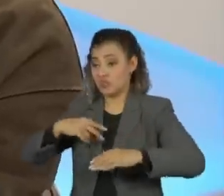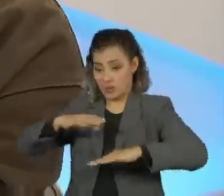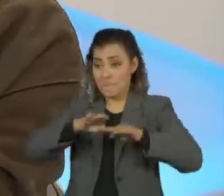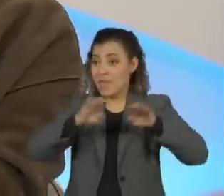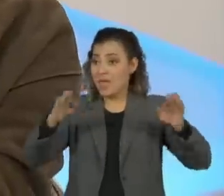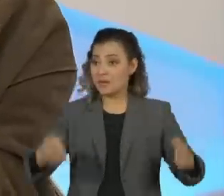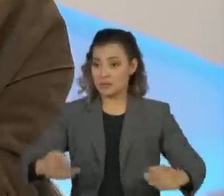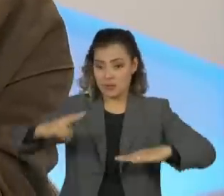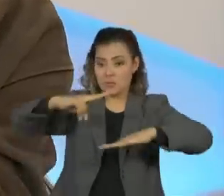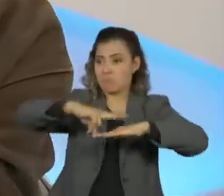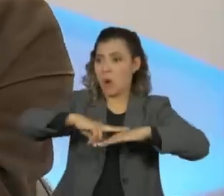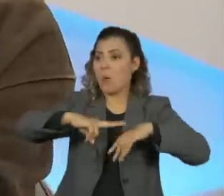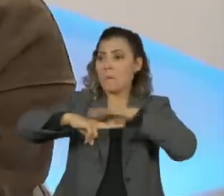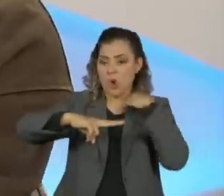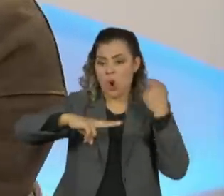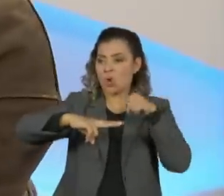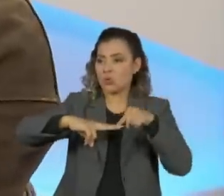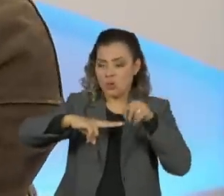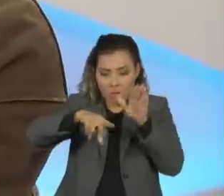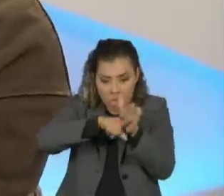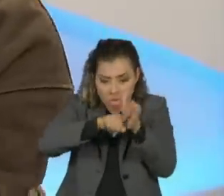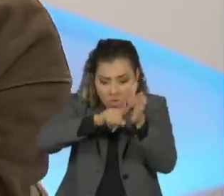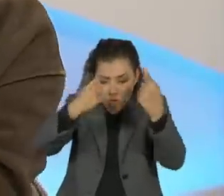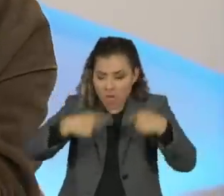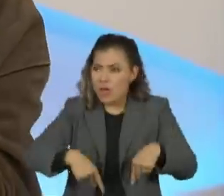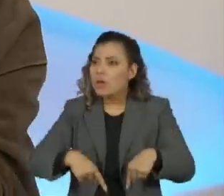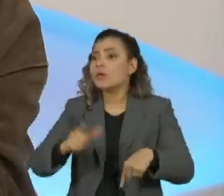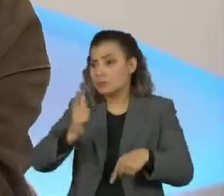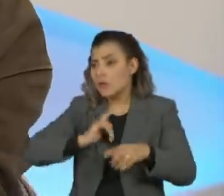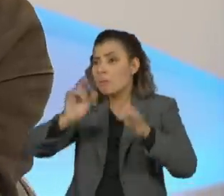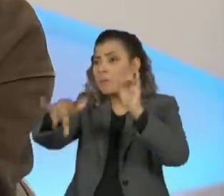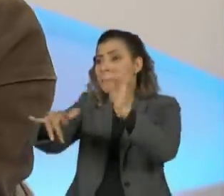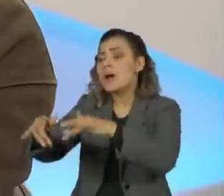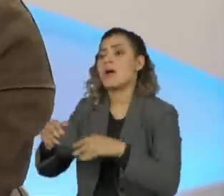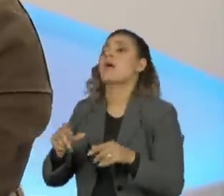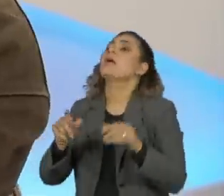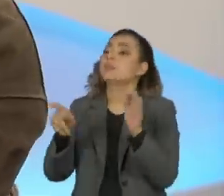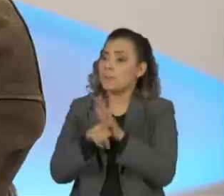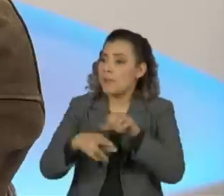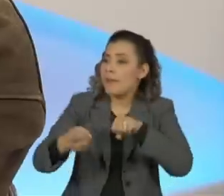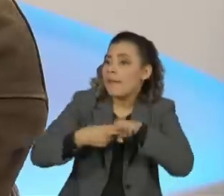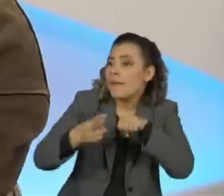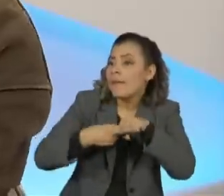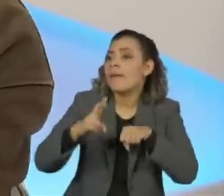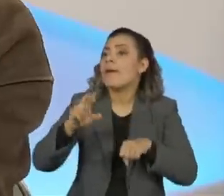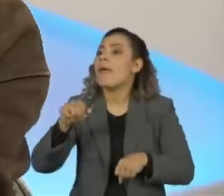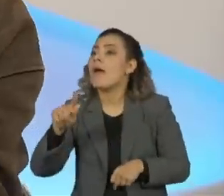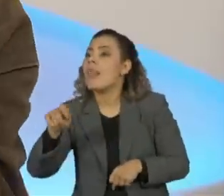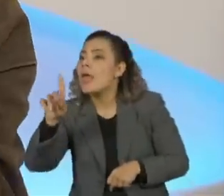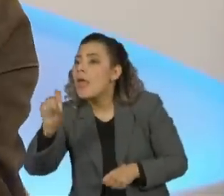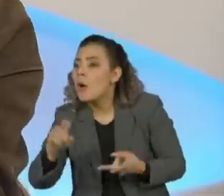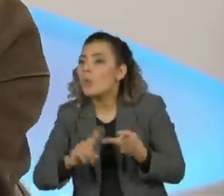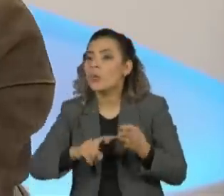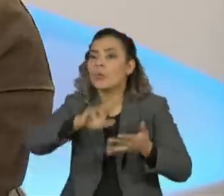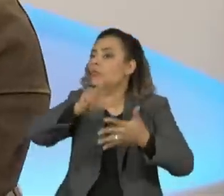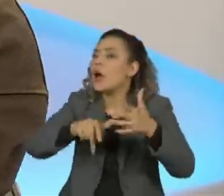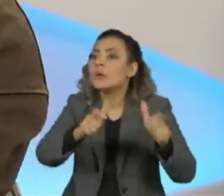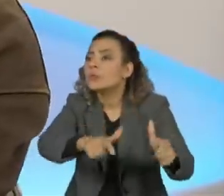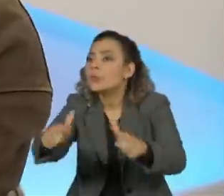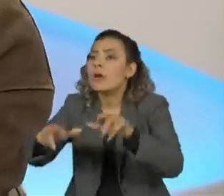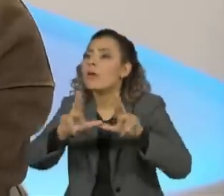voltavam enquanto cadáveres e outros eram desovados lá em Realengo, etc e tal. Então, uma dessas vezes,